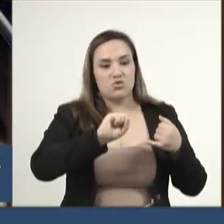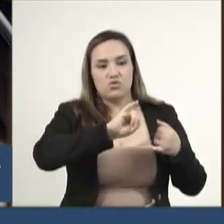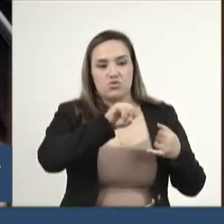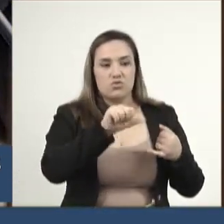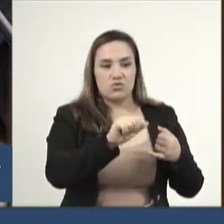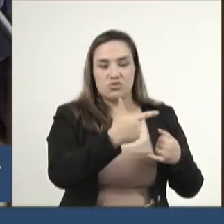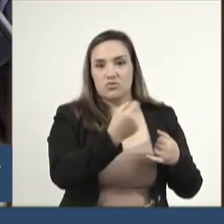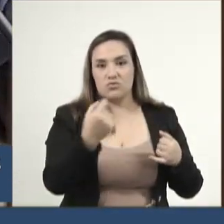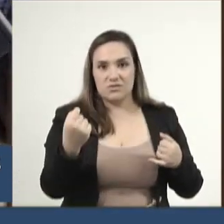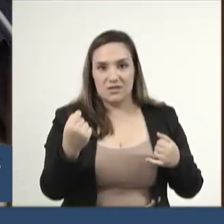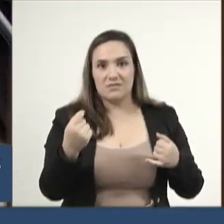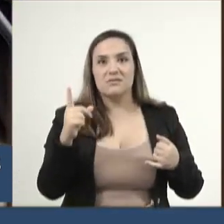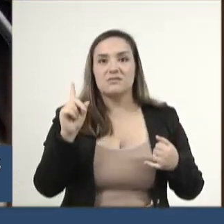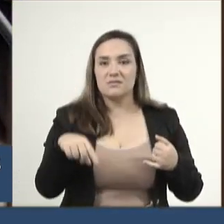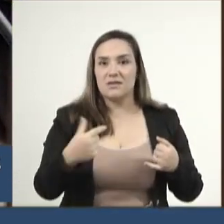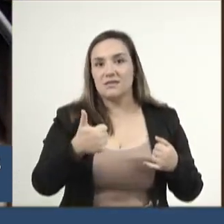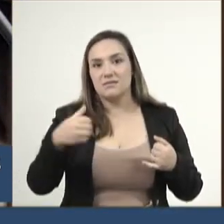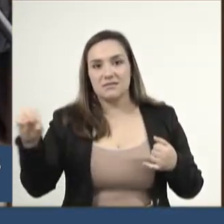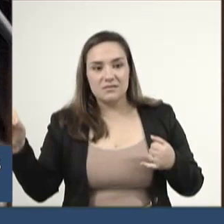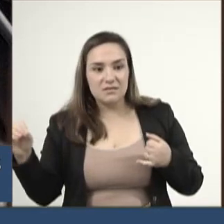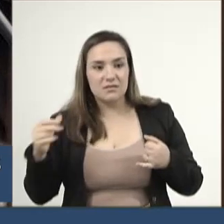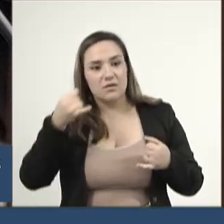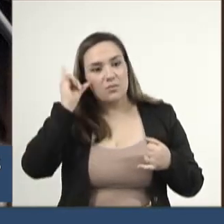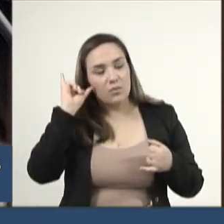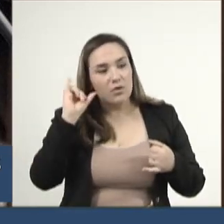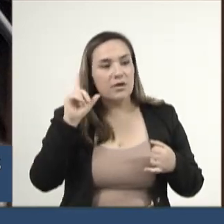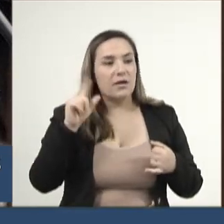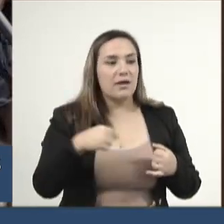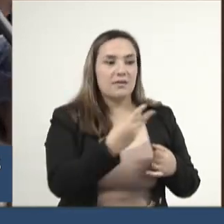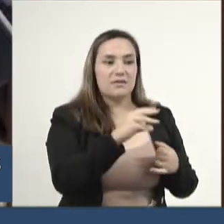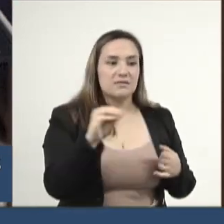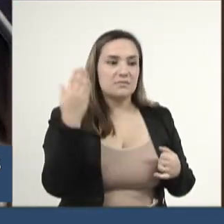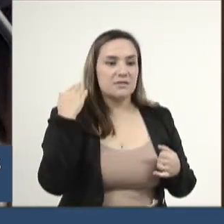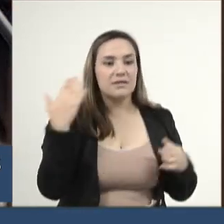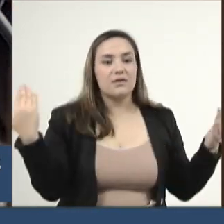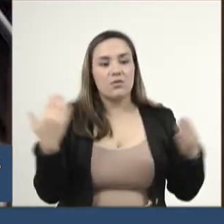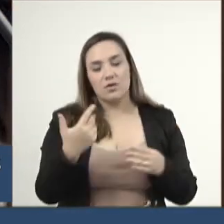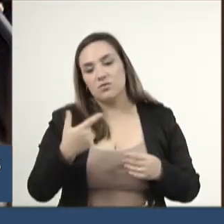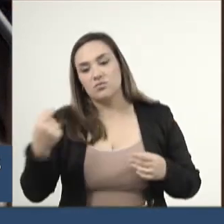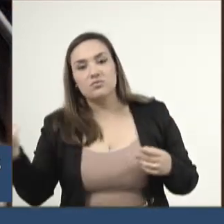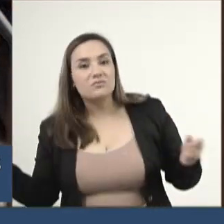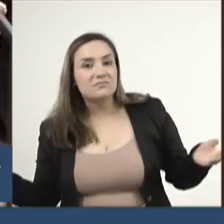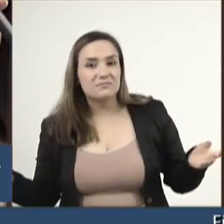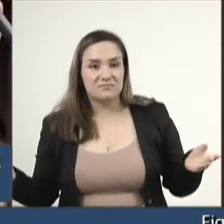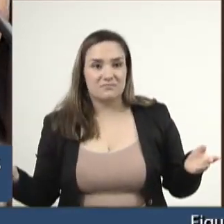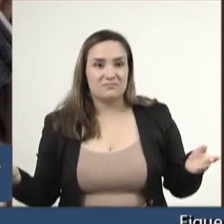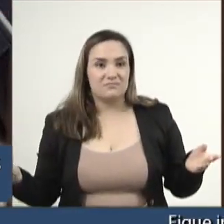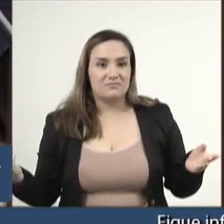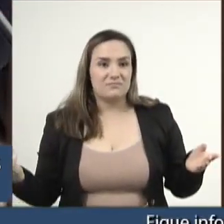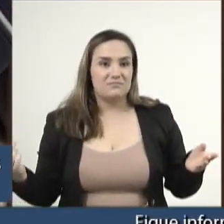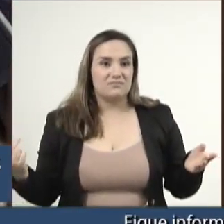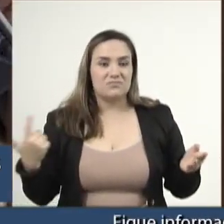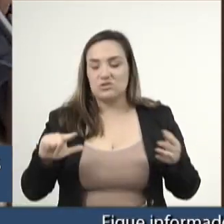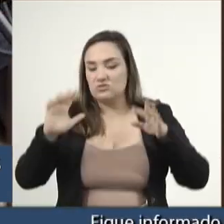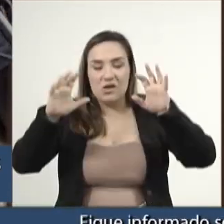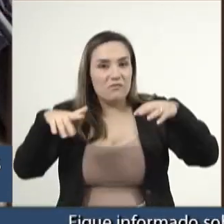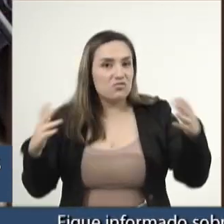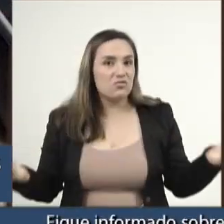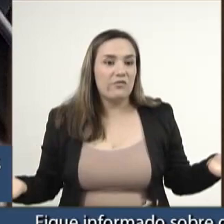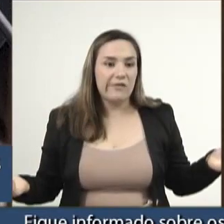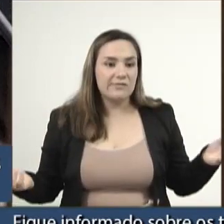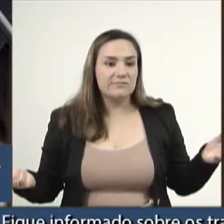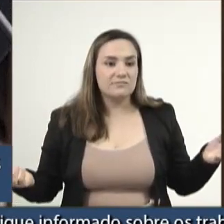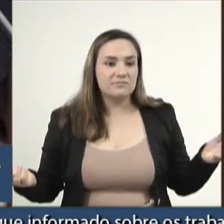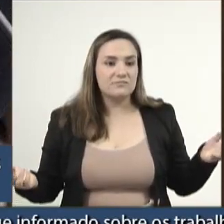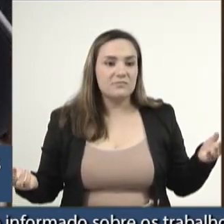o milho de 90 é 40, o boi de 300 é 200, a conta não fecha porque não choveu, vai colher 25, 30